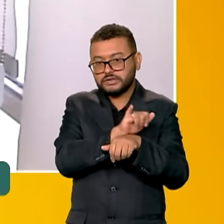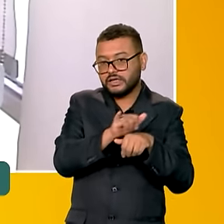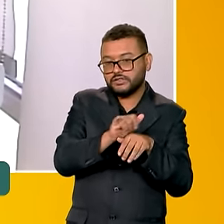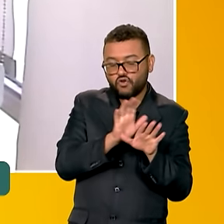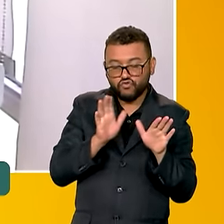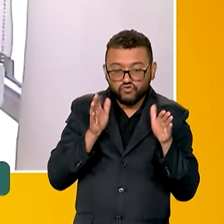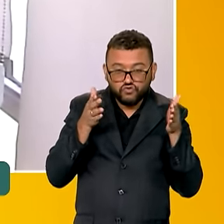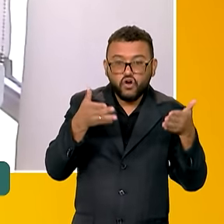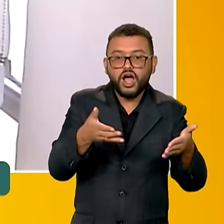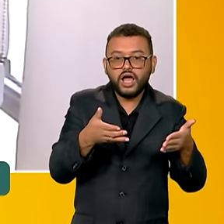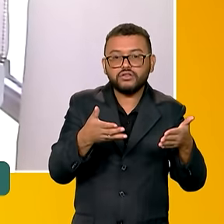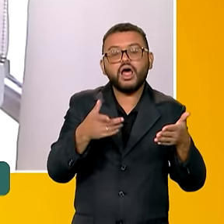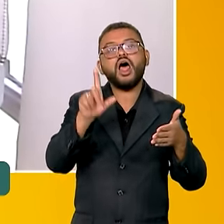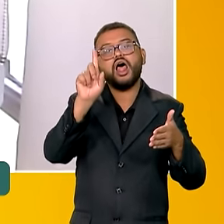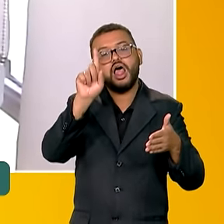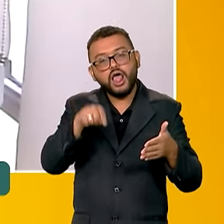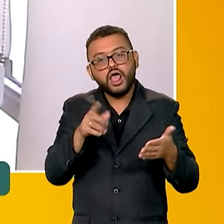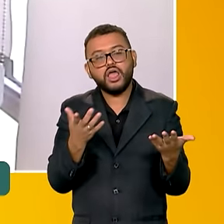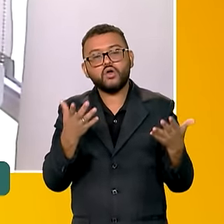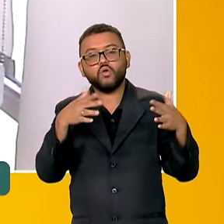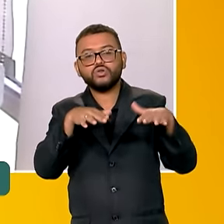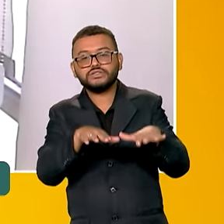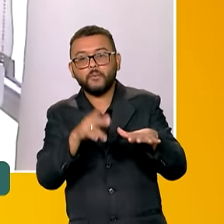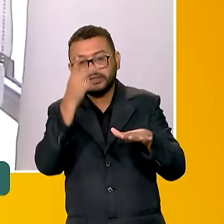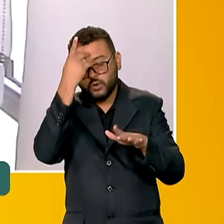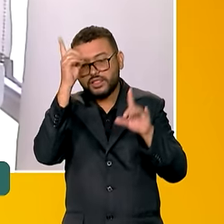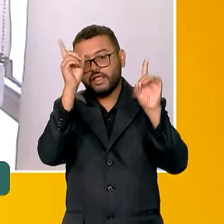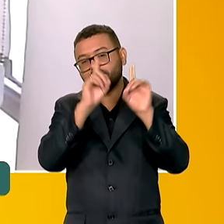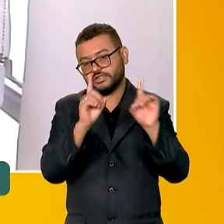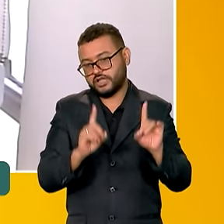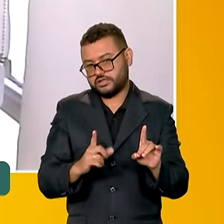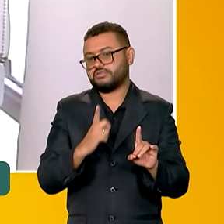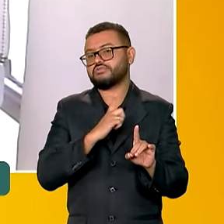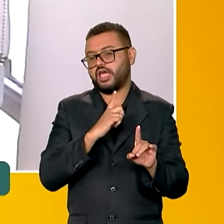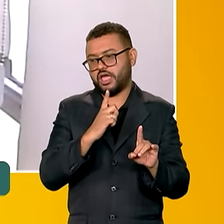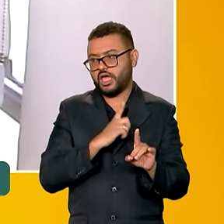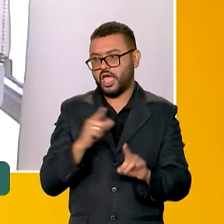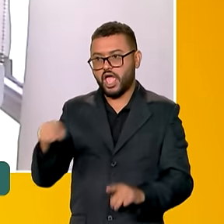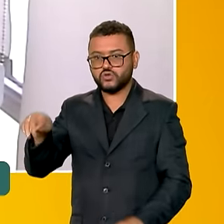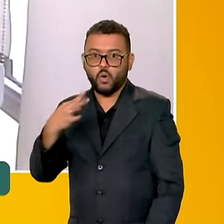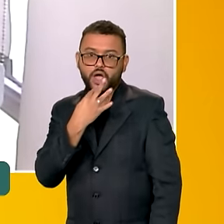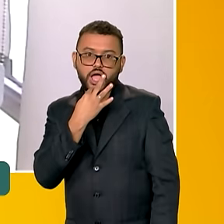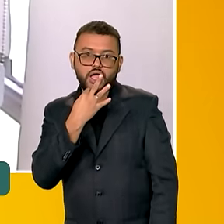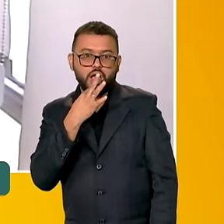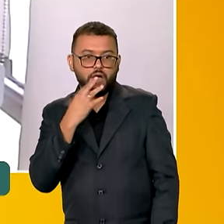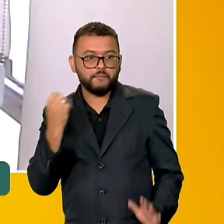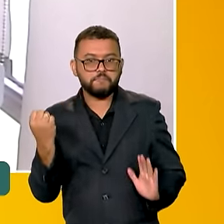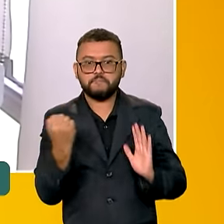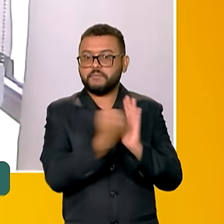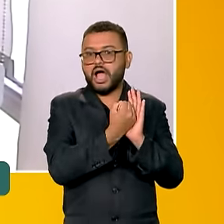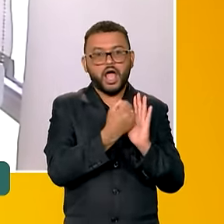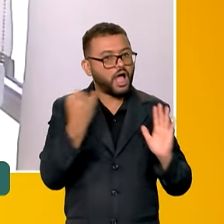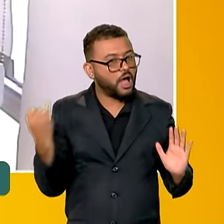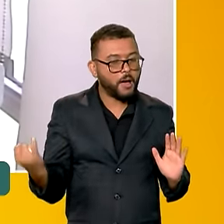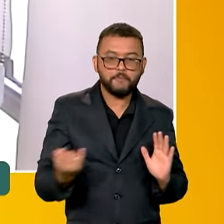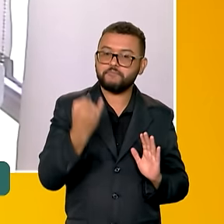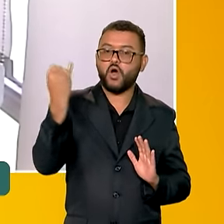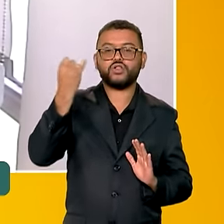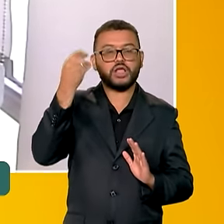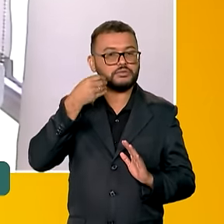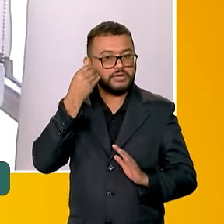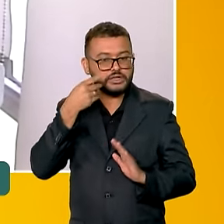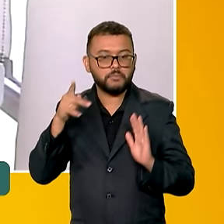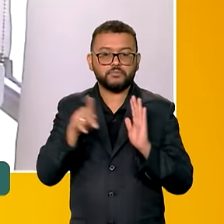voltados para a inclusão de pessoas com deficiência. Isso foi reconhecido como um dos pontos fortes da nossa